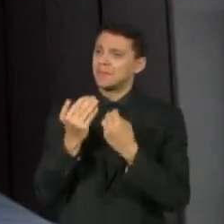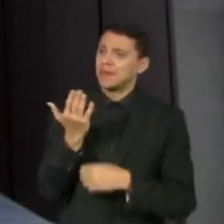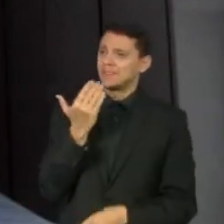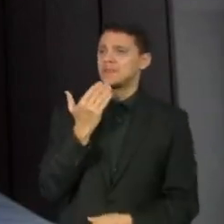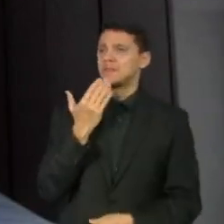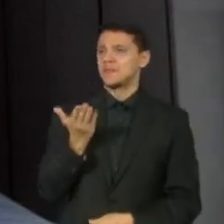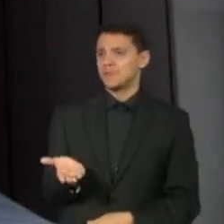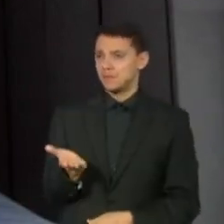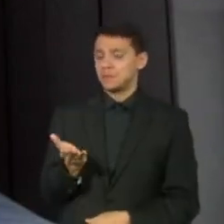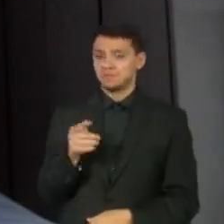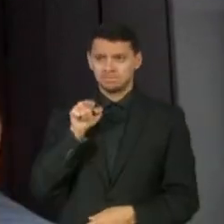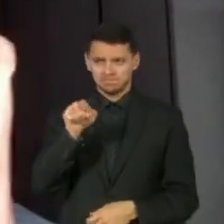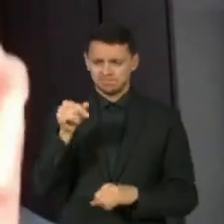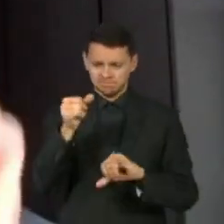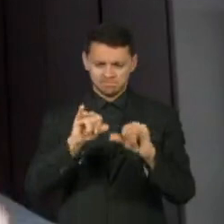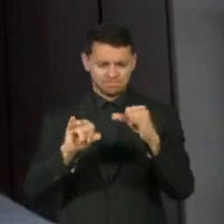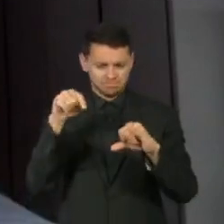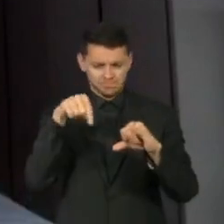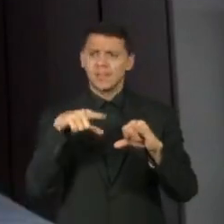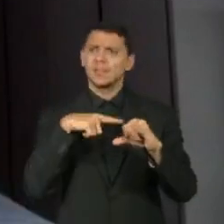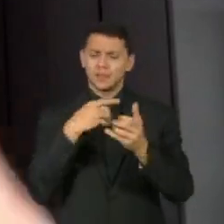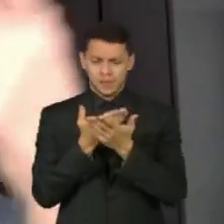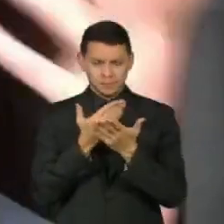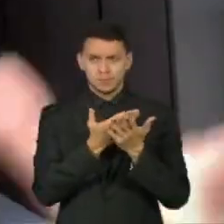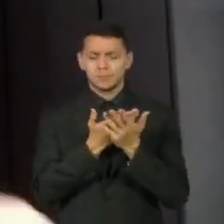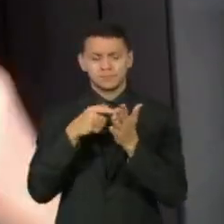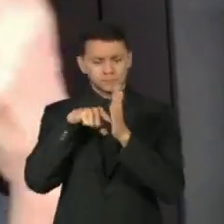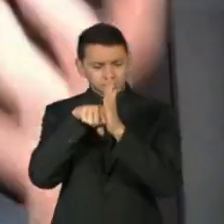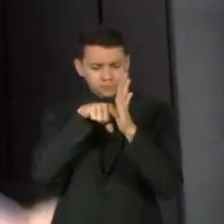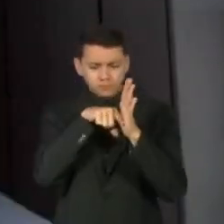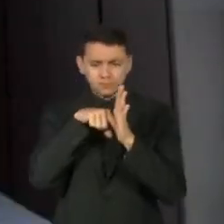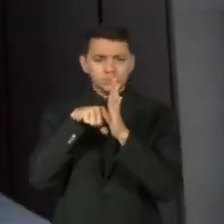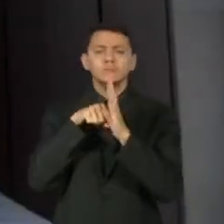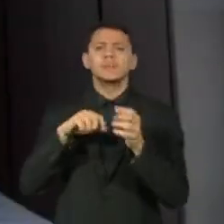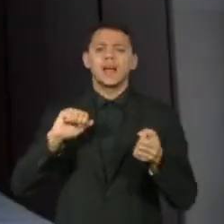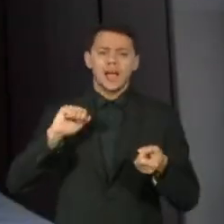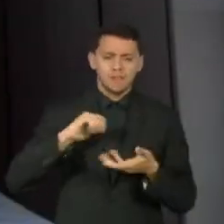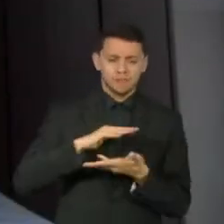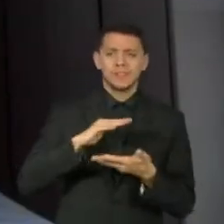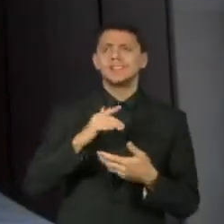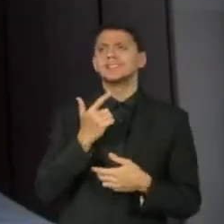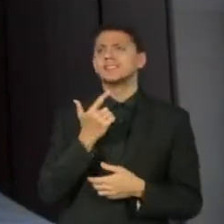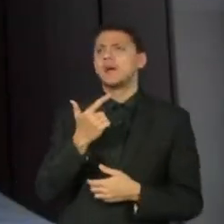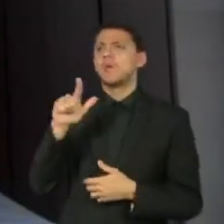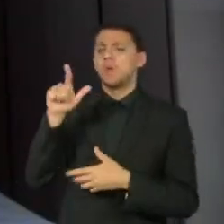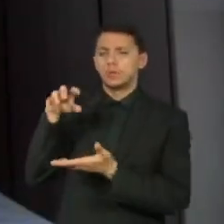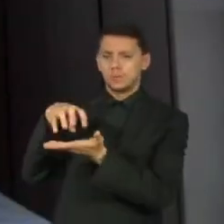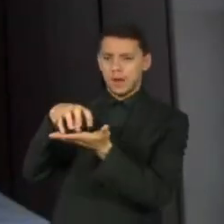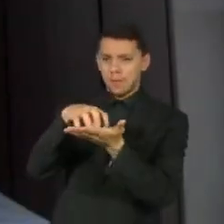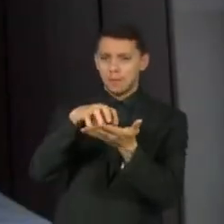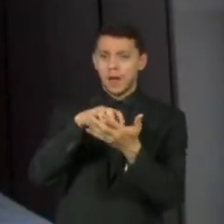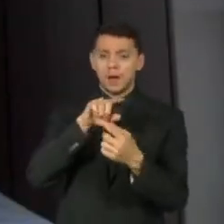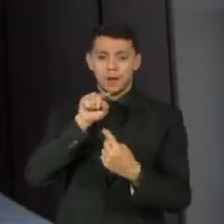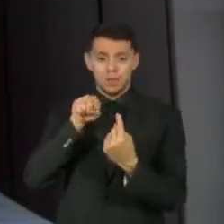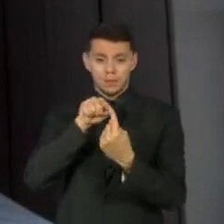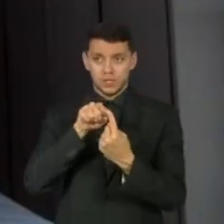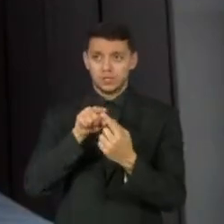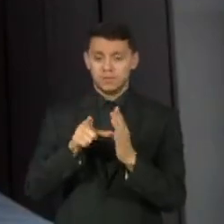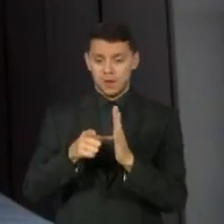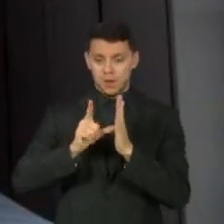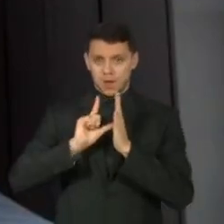esses aditivos, Joyce, eles são estudados para a Anvisa, para o Códex, para eles liberarem a